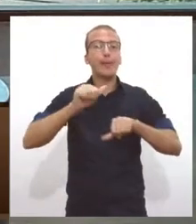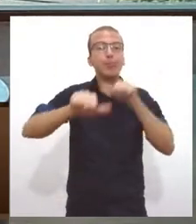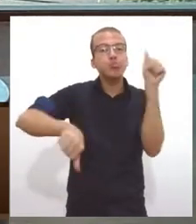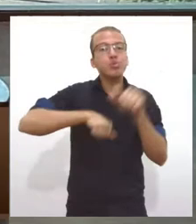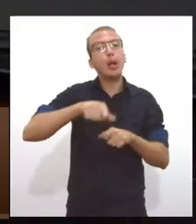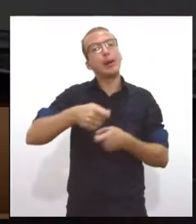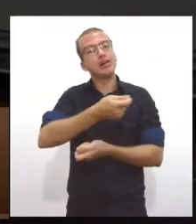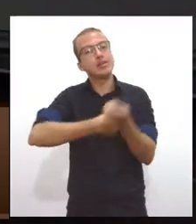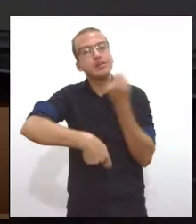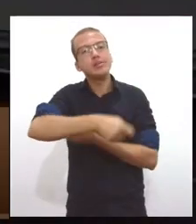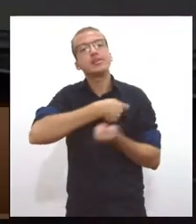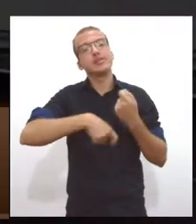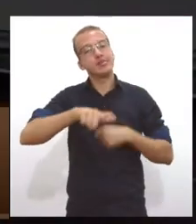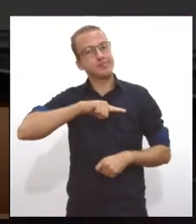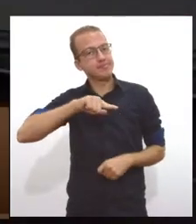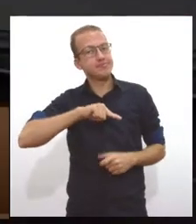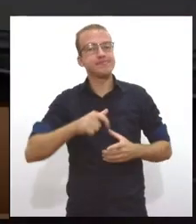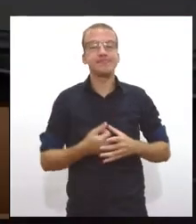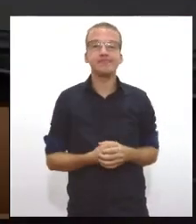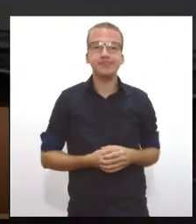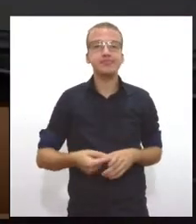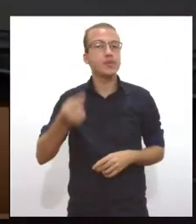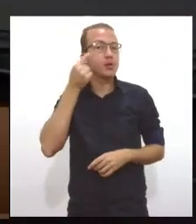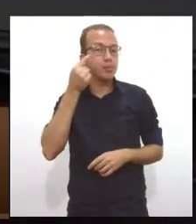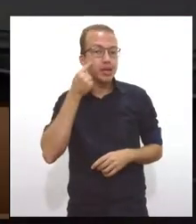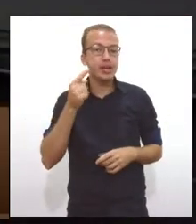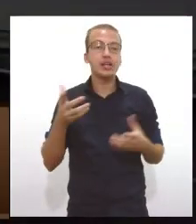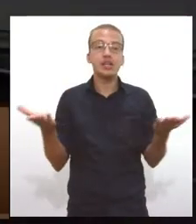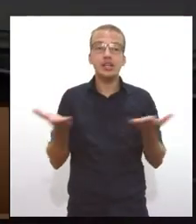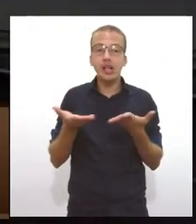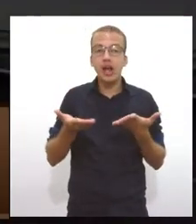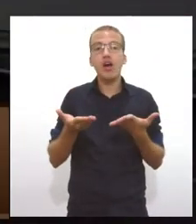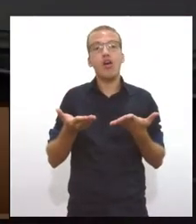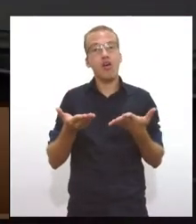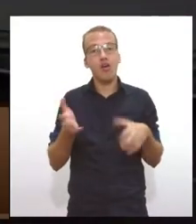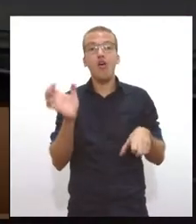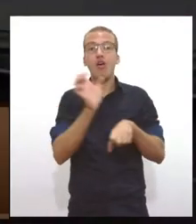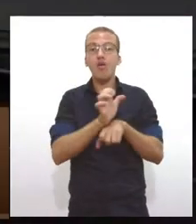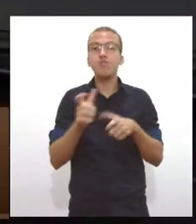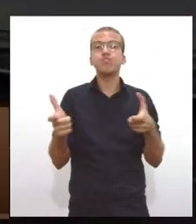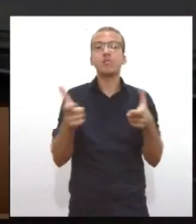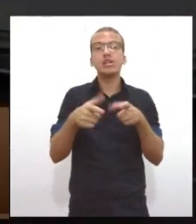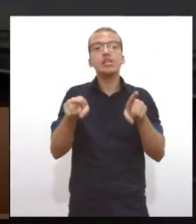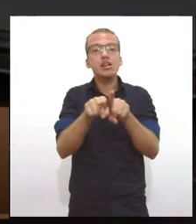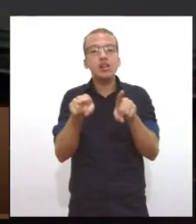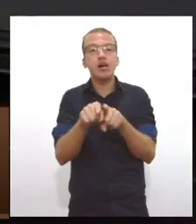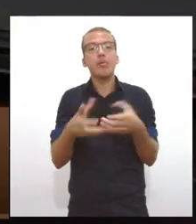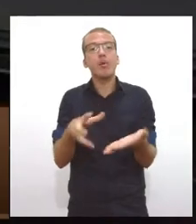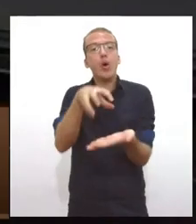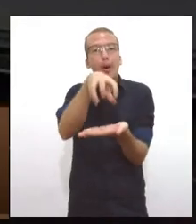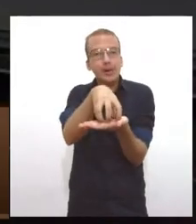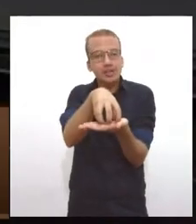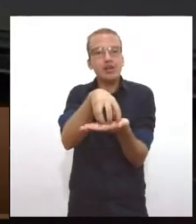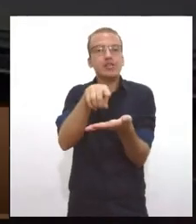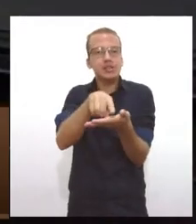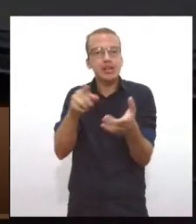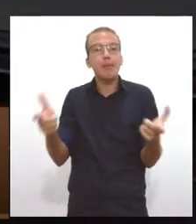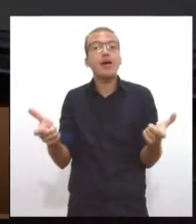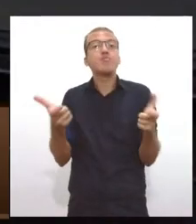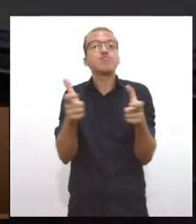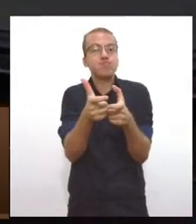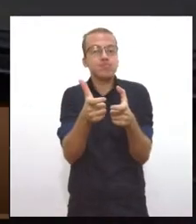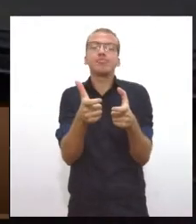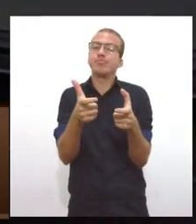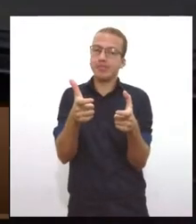Ou seja, eu estou pensando em diminuir o tamanho do Estado, o tamanho de órgãos, inclusive órgãos ambientais. E é